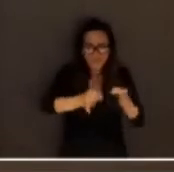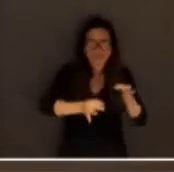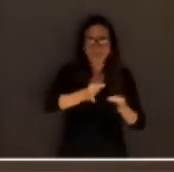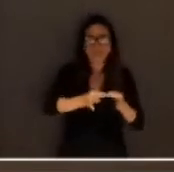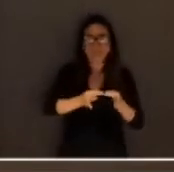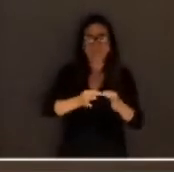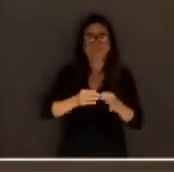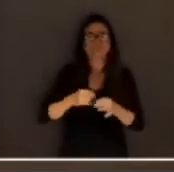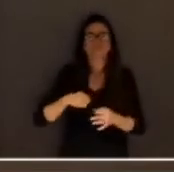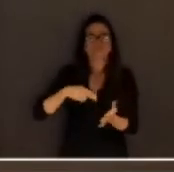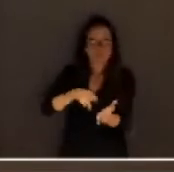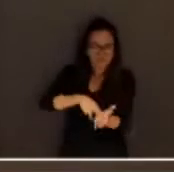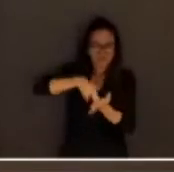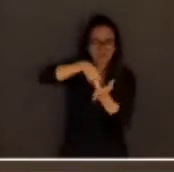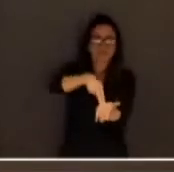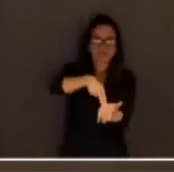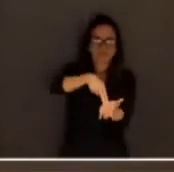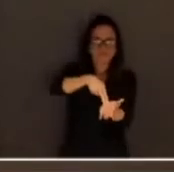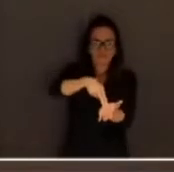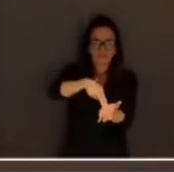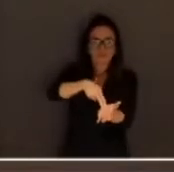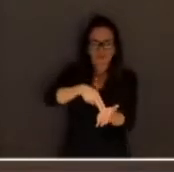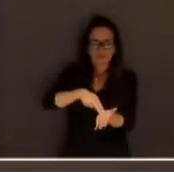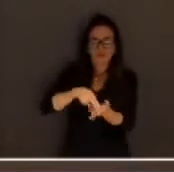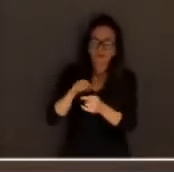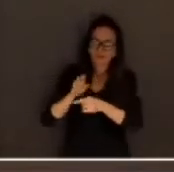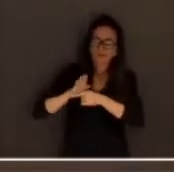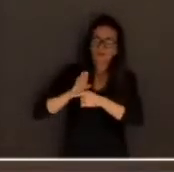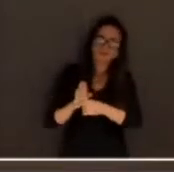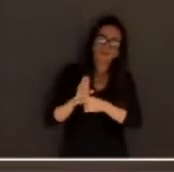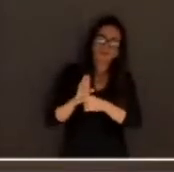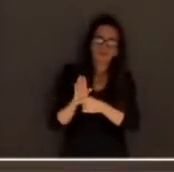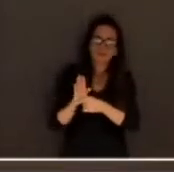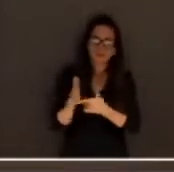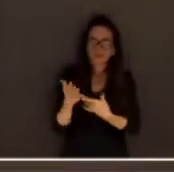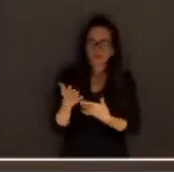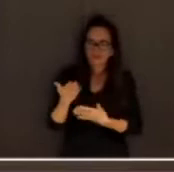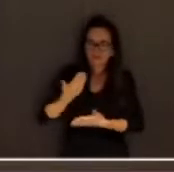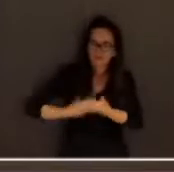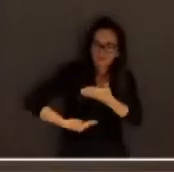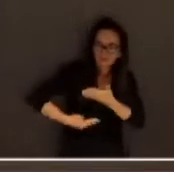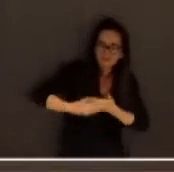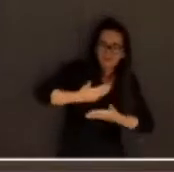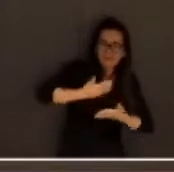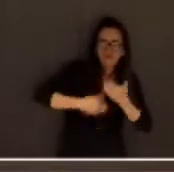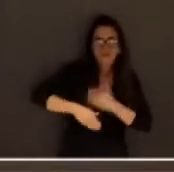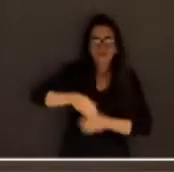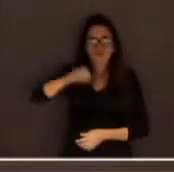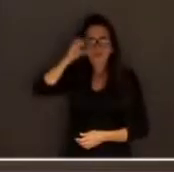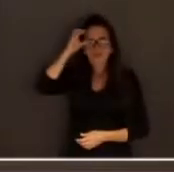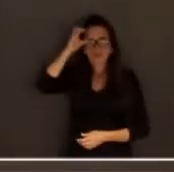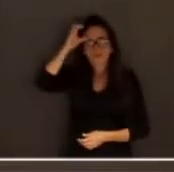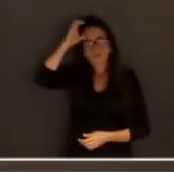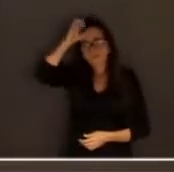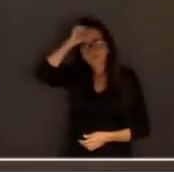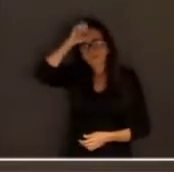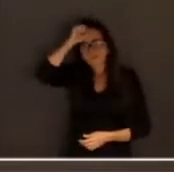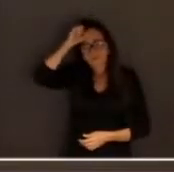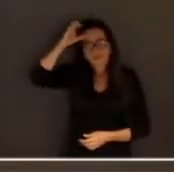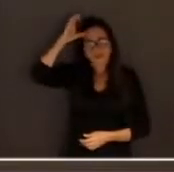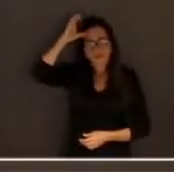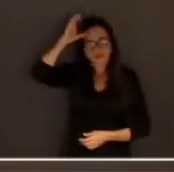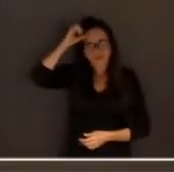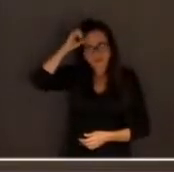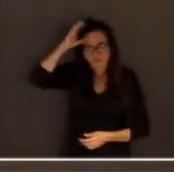júri, está sempre disposto da melhor forma possível, com sua generosidade de compartilhar o seu conhecimento, um brilhante promotor de